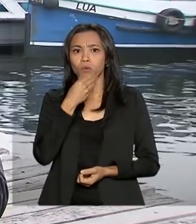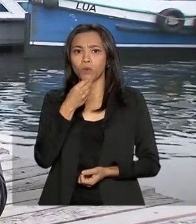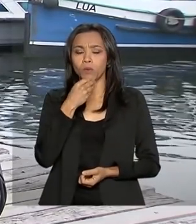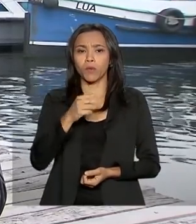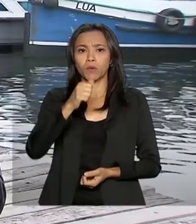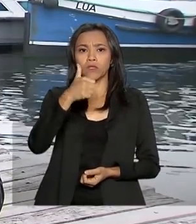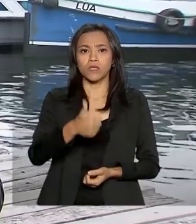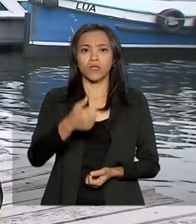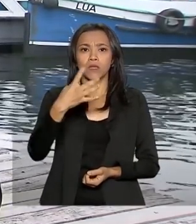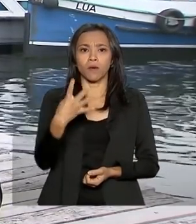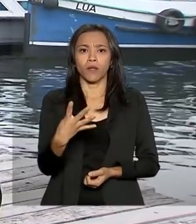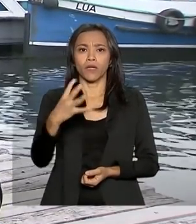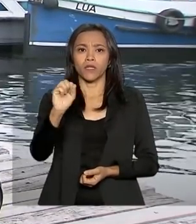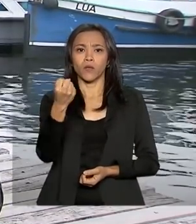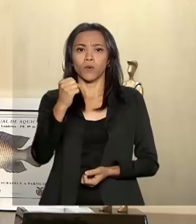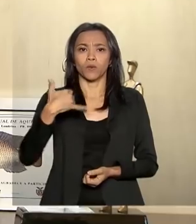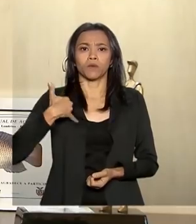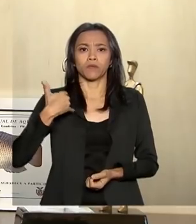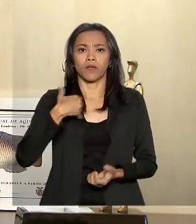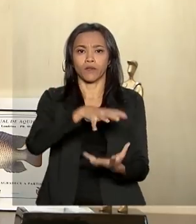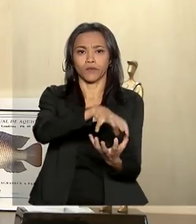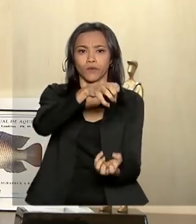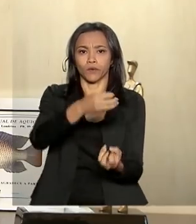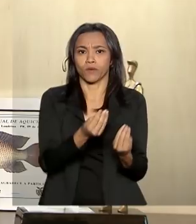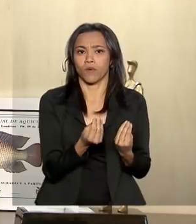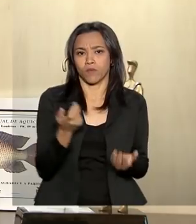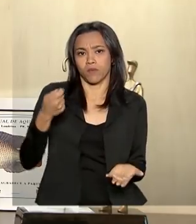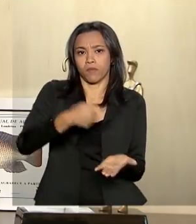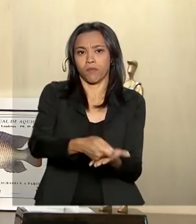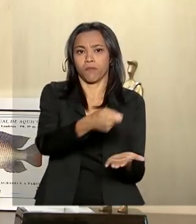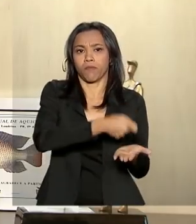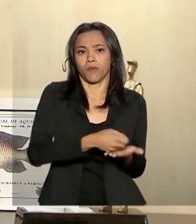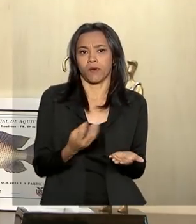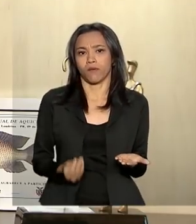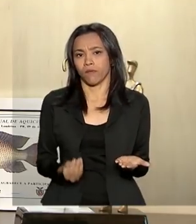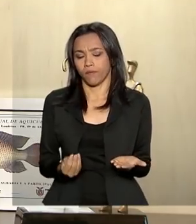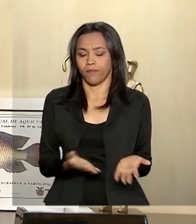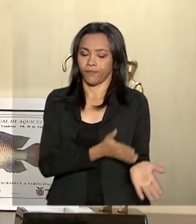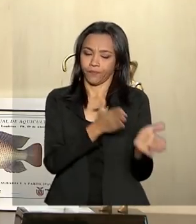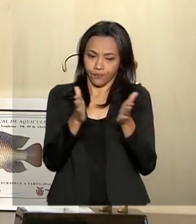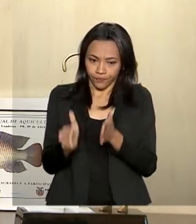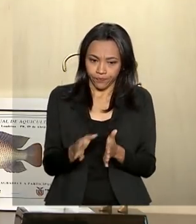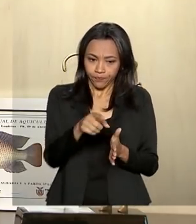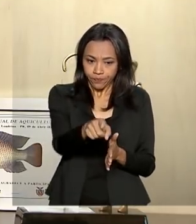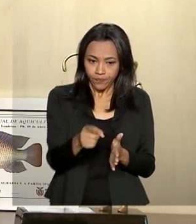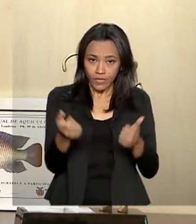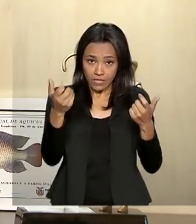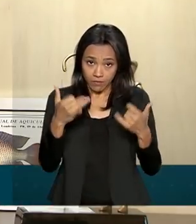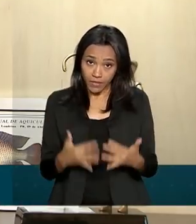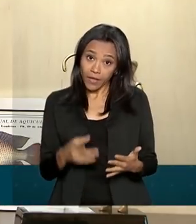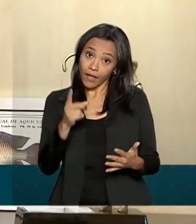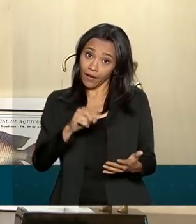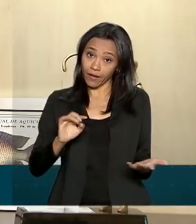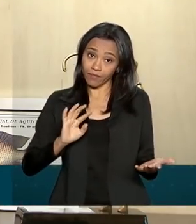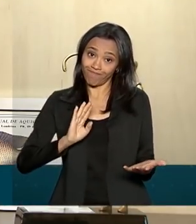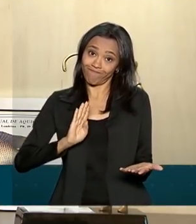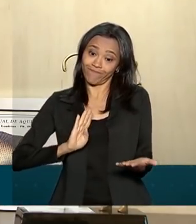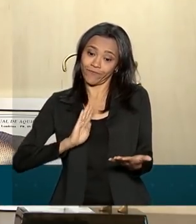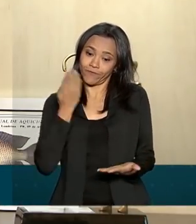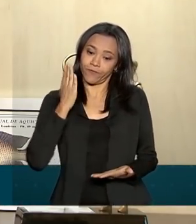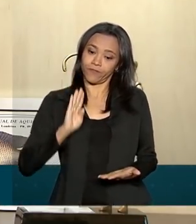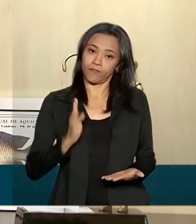148 anos de idade. Você pode ser enquadrado no crime de falsidade ideológica